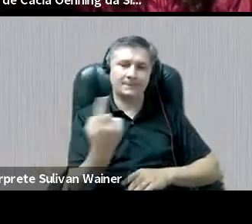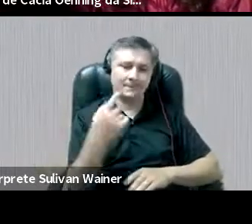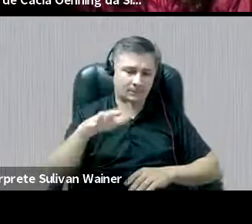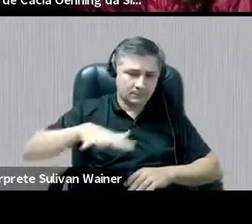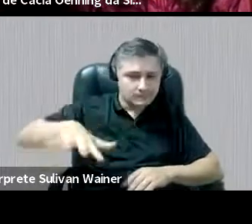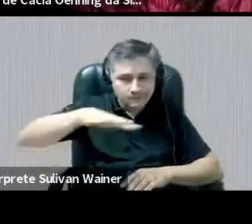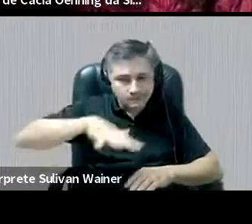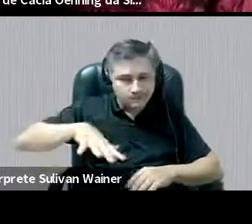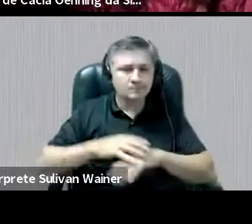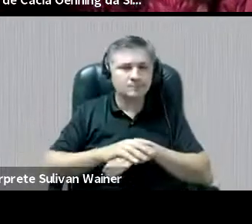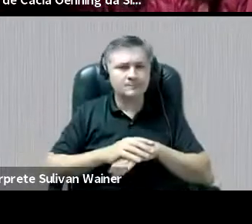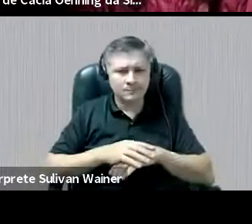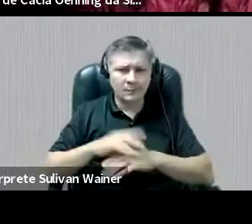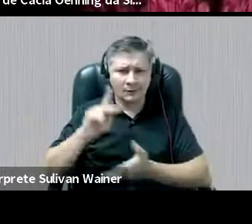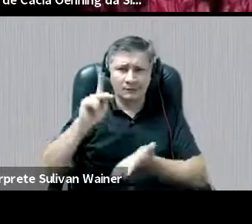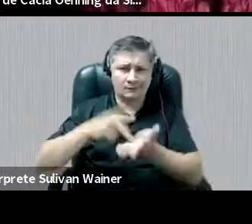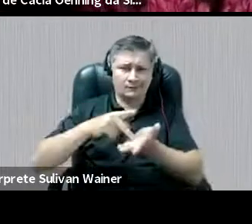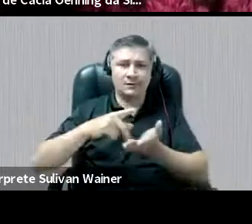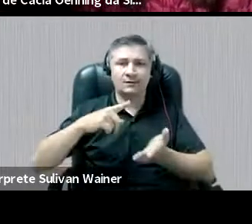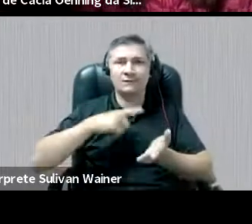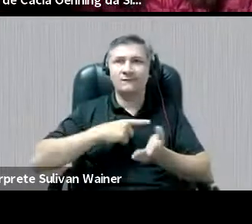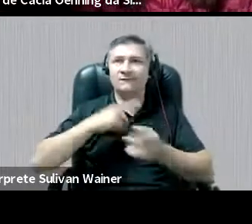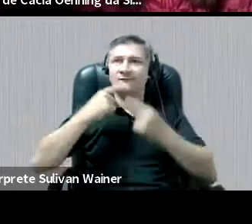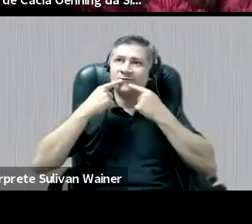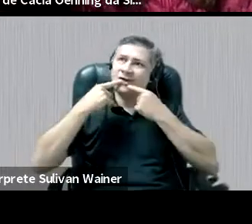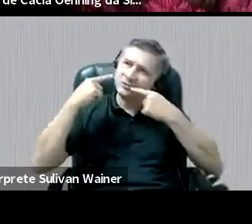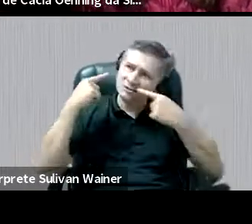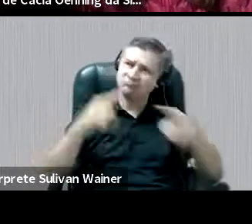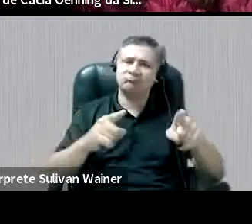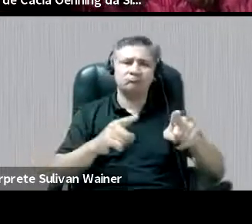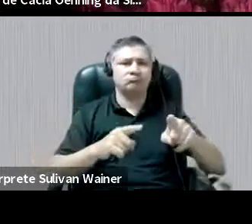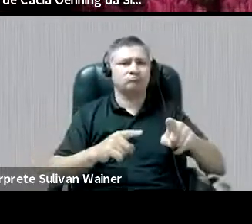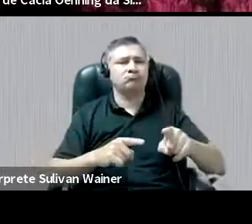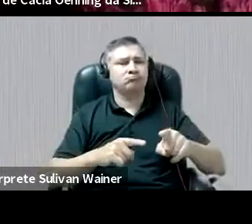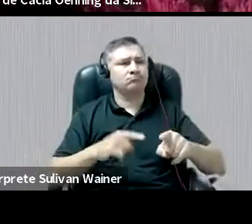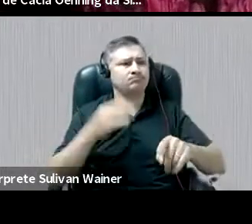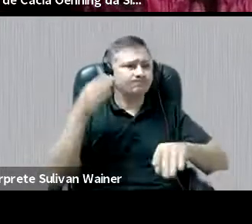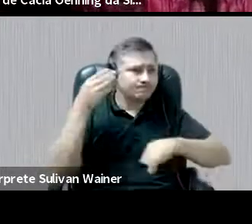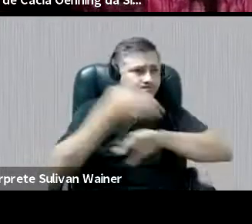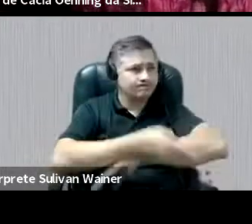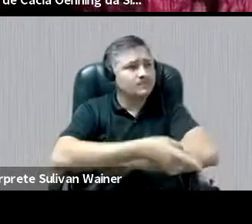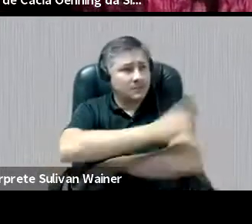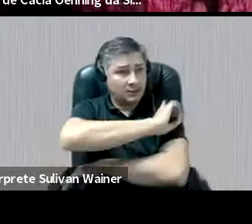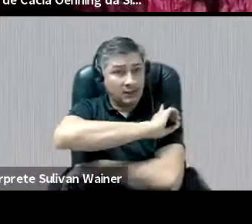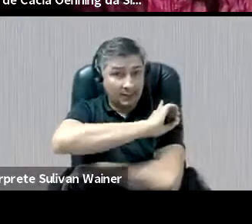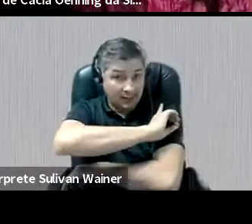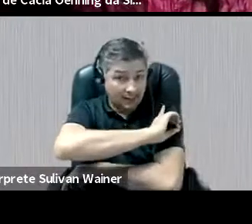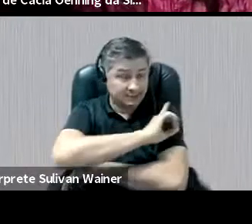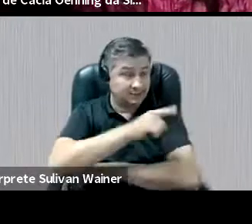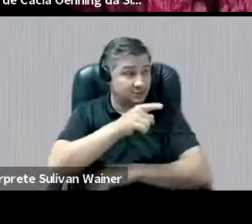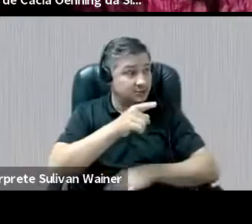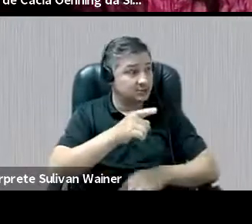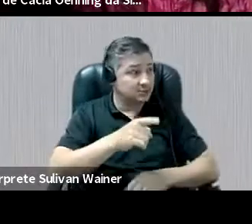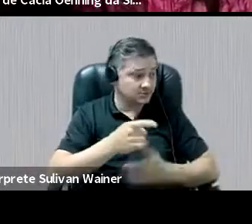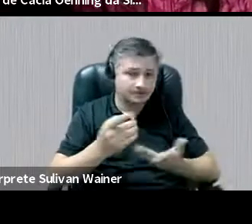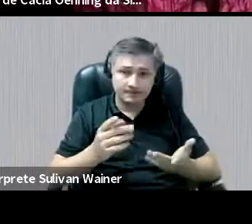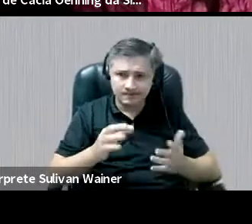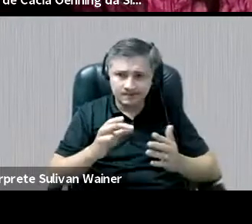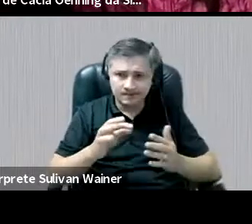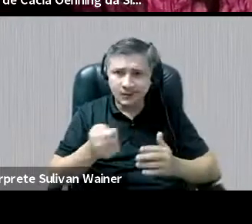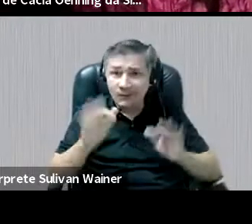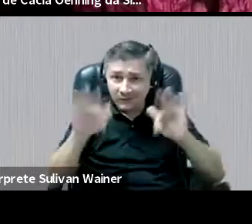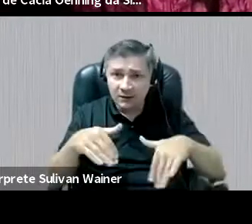realmente se fazer as denúncias, levar as delegacias, e, só para terminar, eu